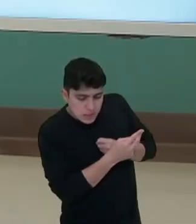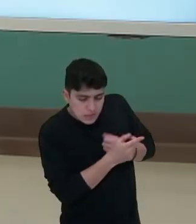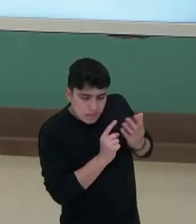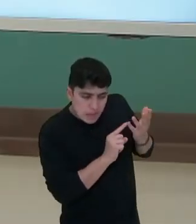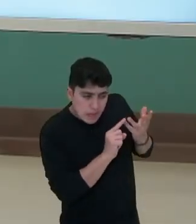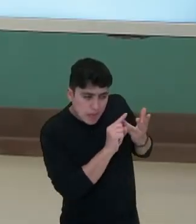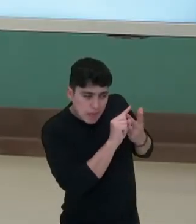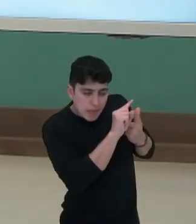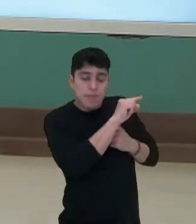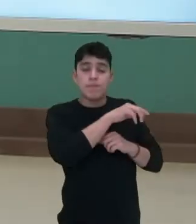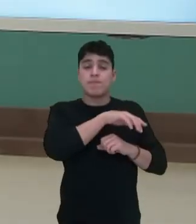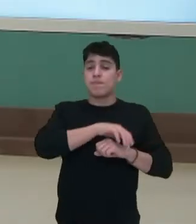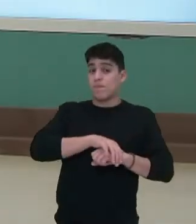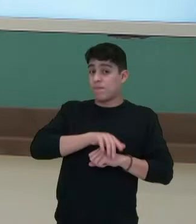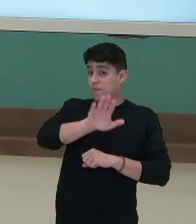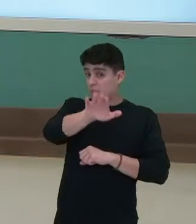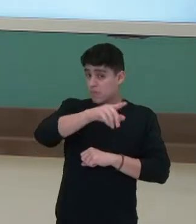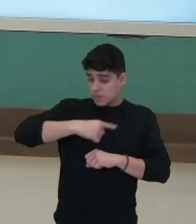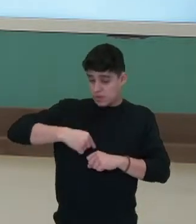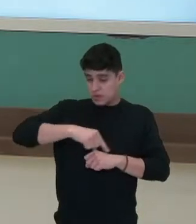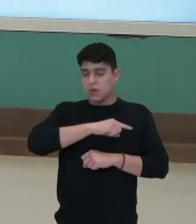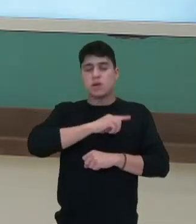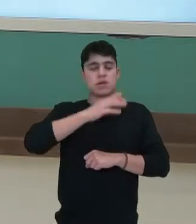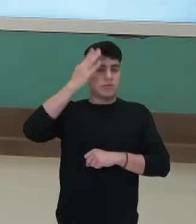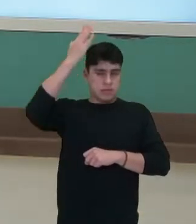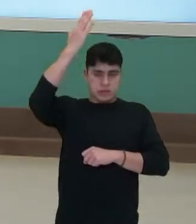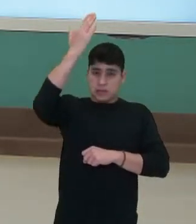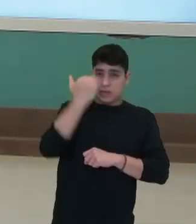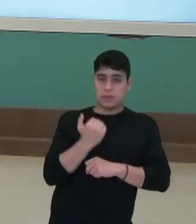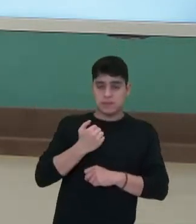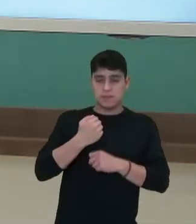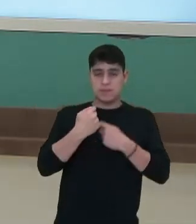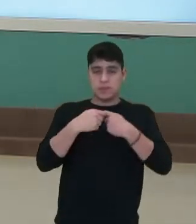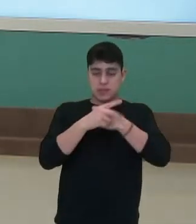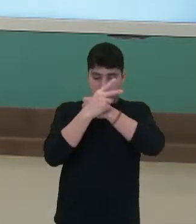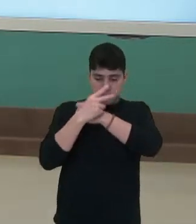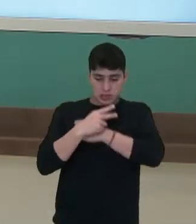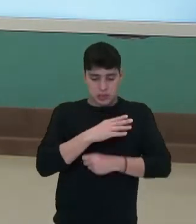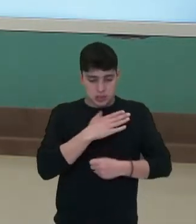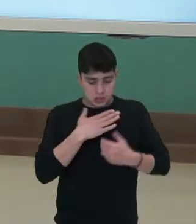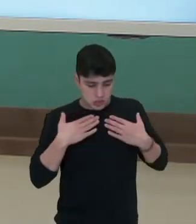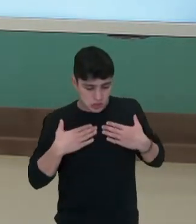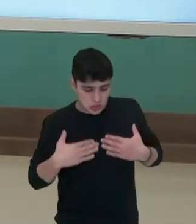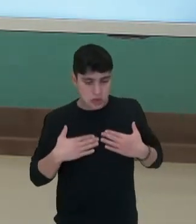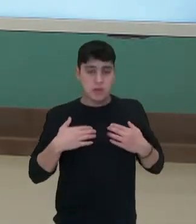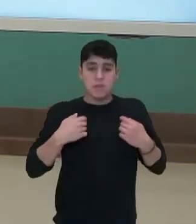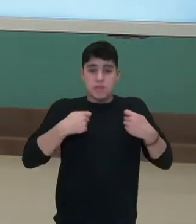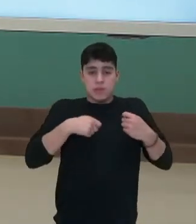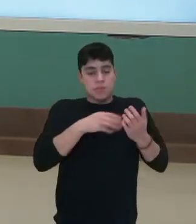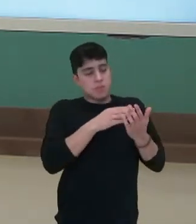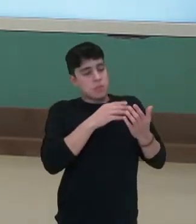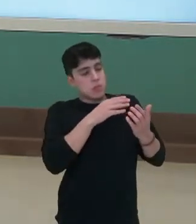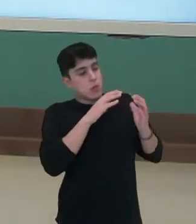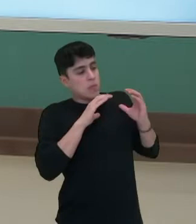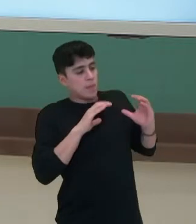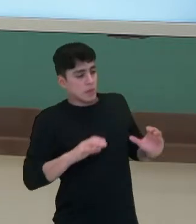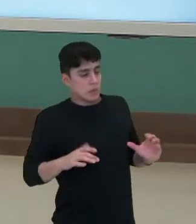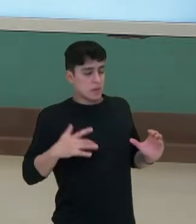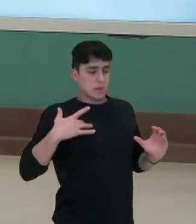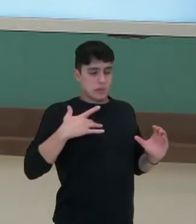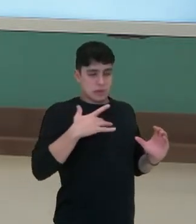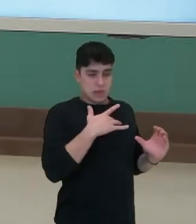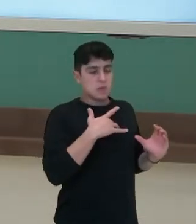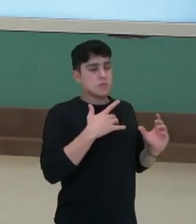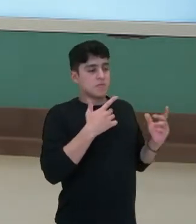Nós entendemos que nós devemos cuidar do nosso corpo, ter atividades, hábitos saudáveis, para que todos os órgãos e,